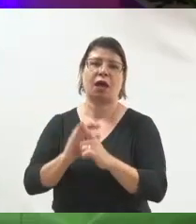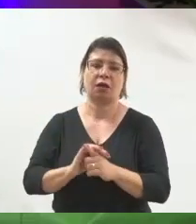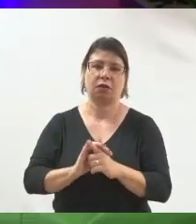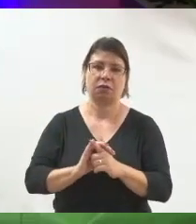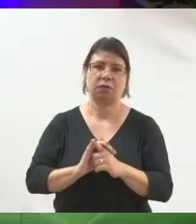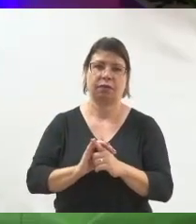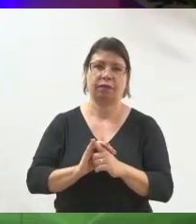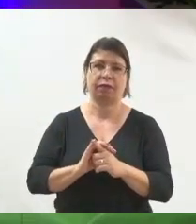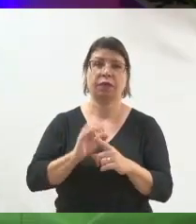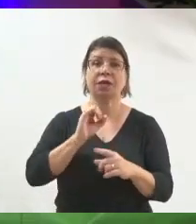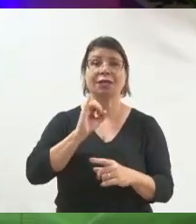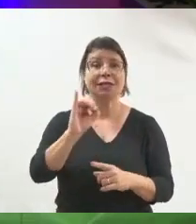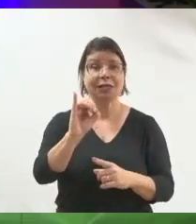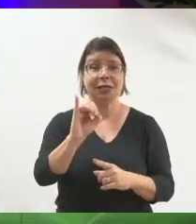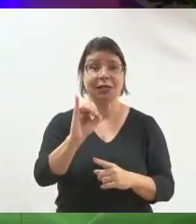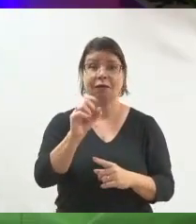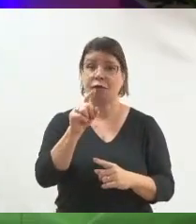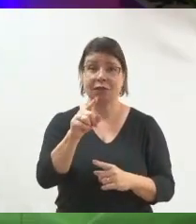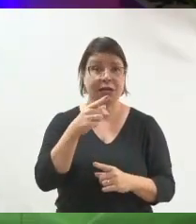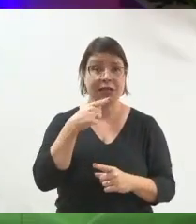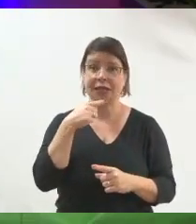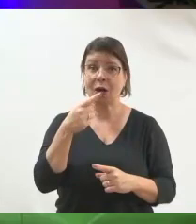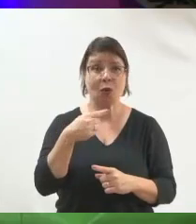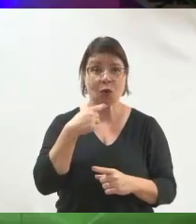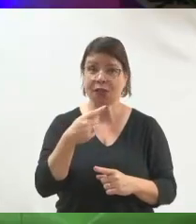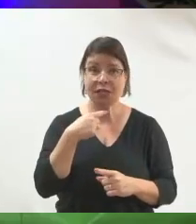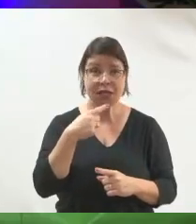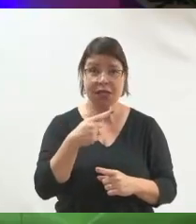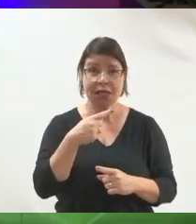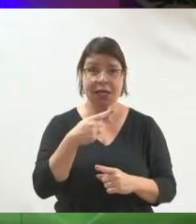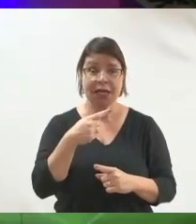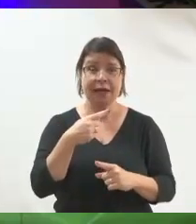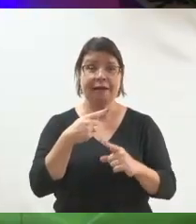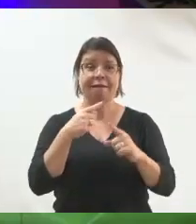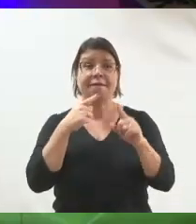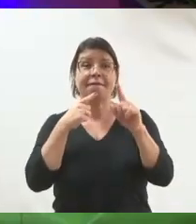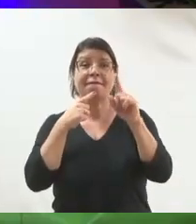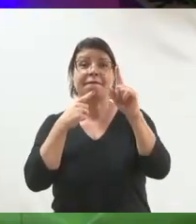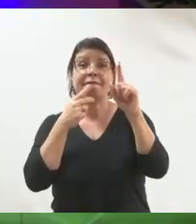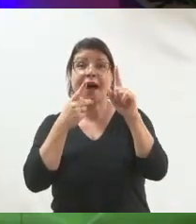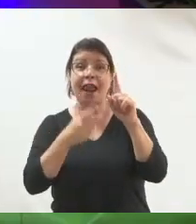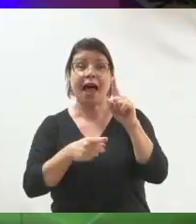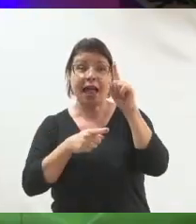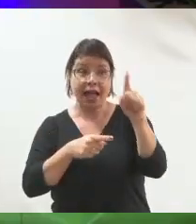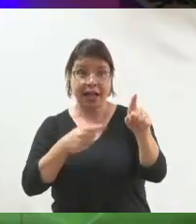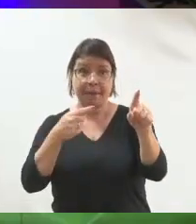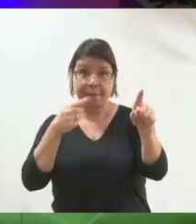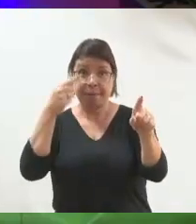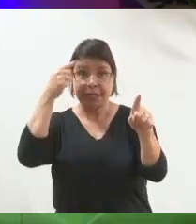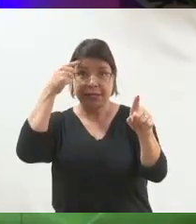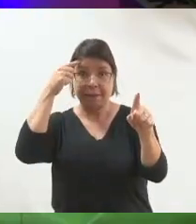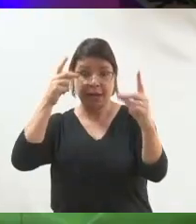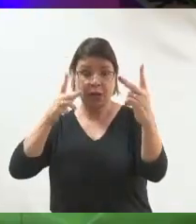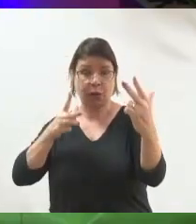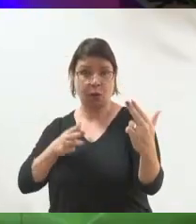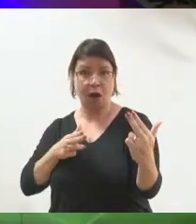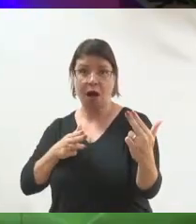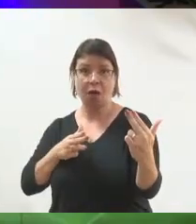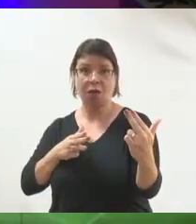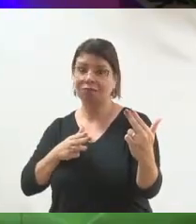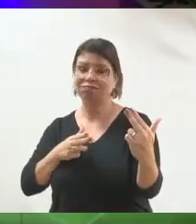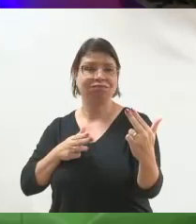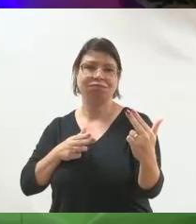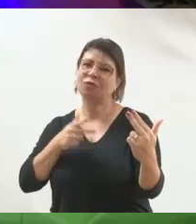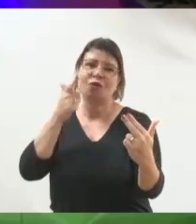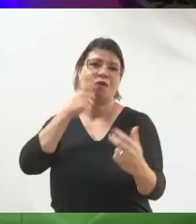formar, na cabeça dos seus eleitores, a ideia de que você conhece a realidade deles, depois não adianta mobilizar e pedir o voto,